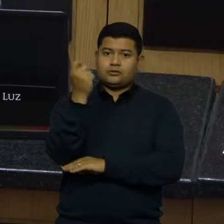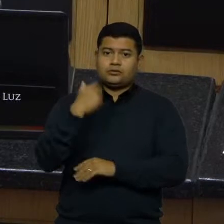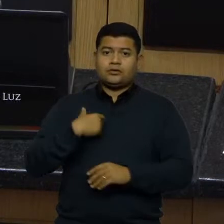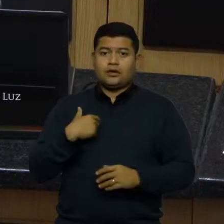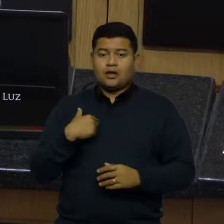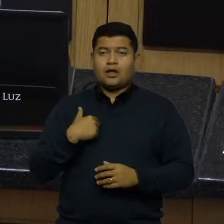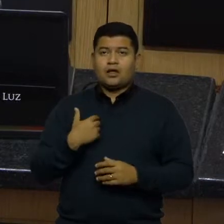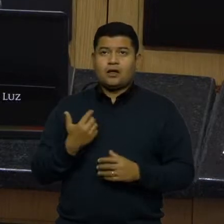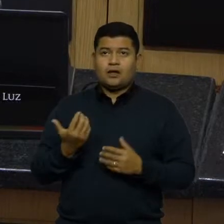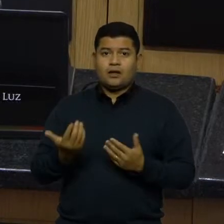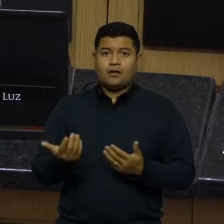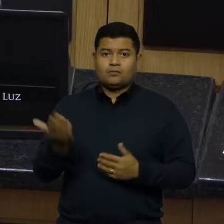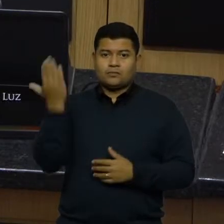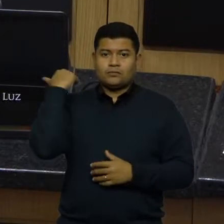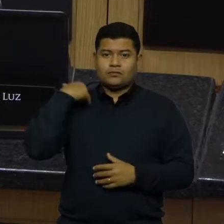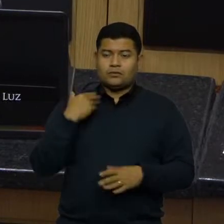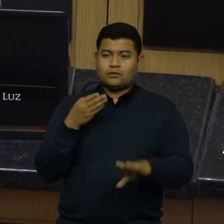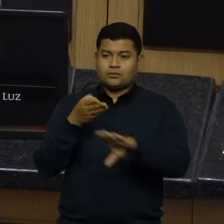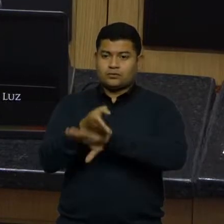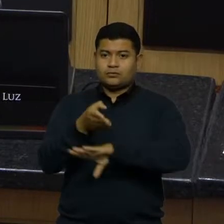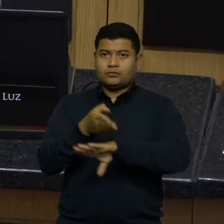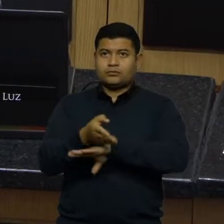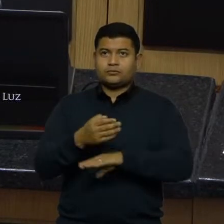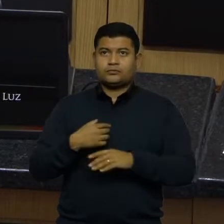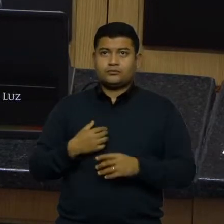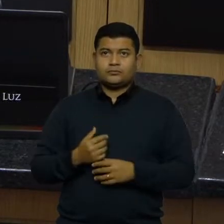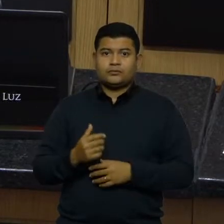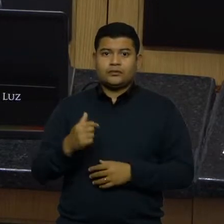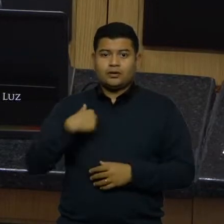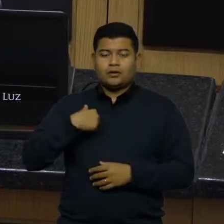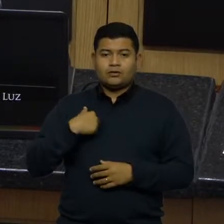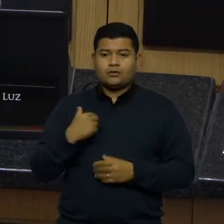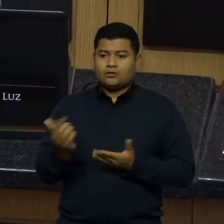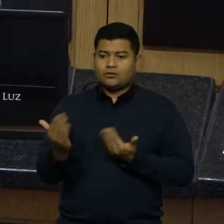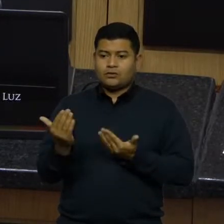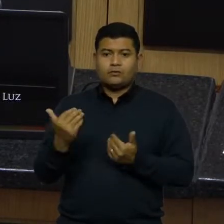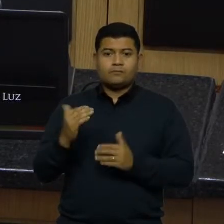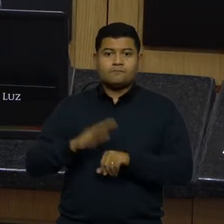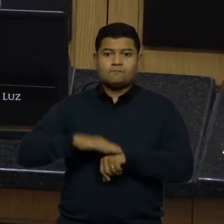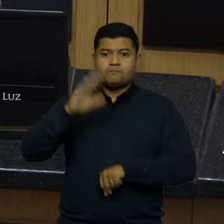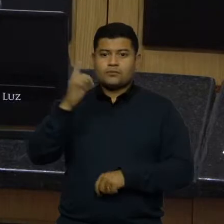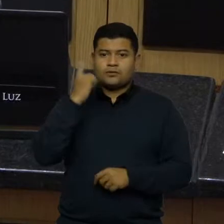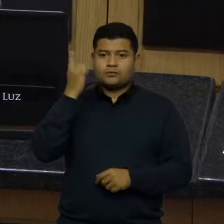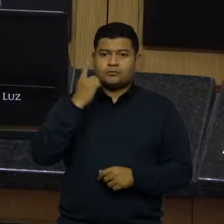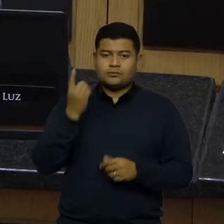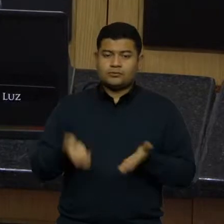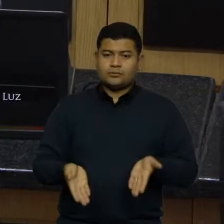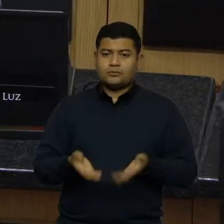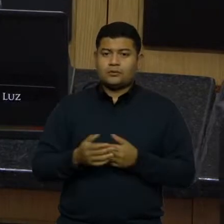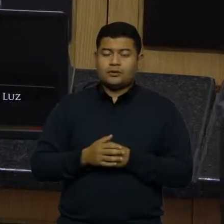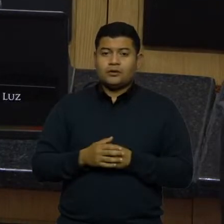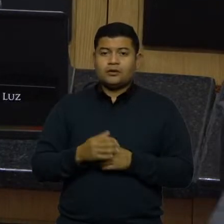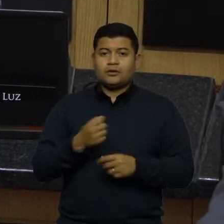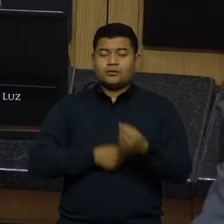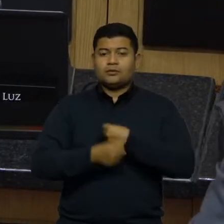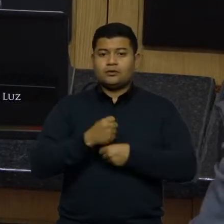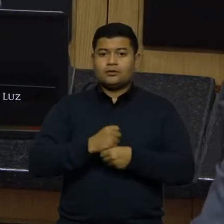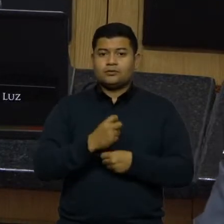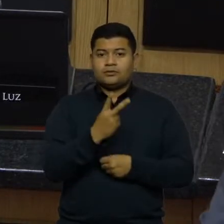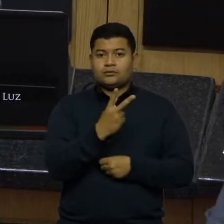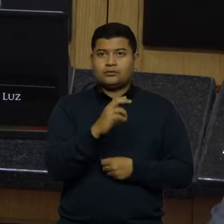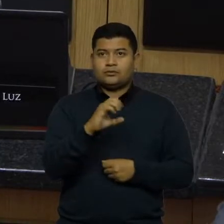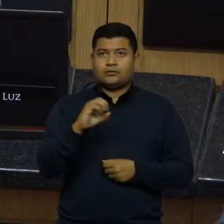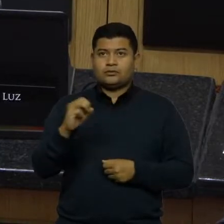era acadêmica, não faz tanto tempo assim, sou a deputada mais jovem aqui do Parlamento, mas em 2013, quando eu era universitária da UDESC,